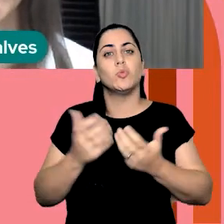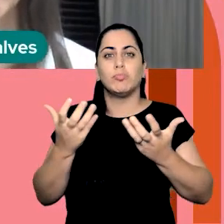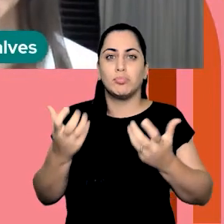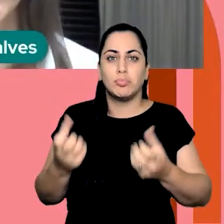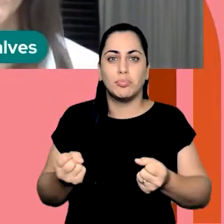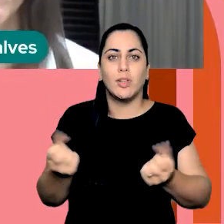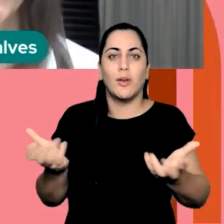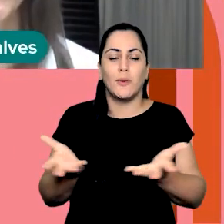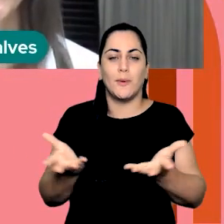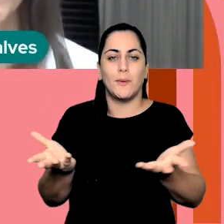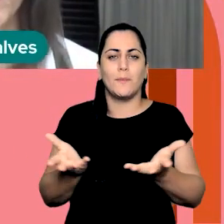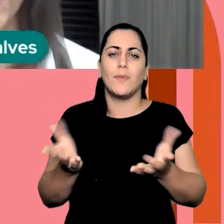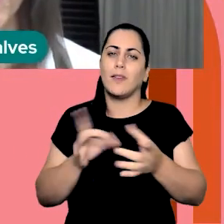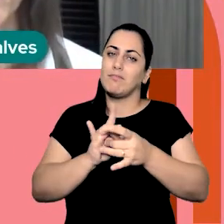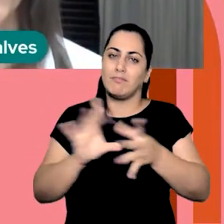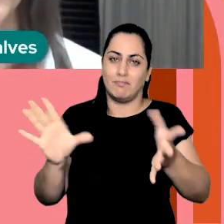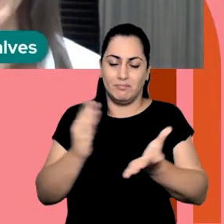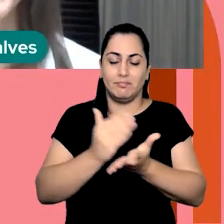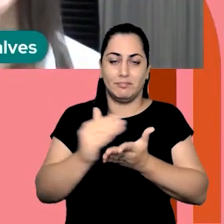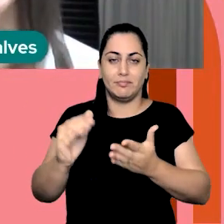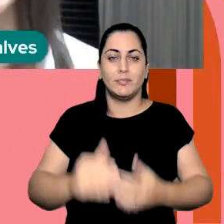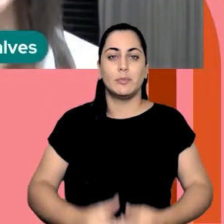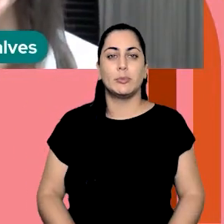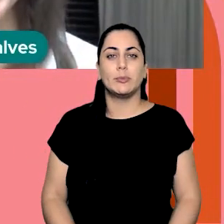hoje com a gente, e fique à vontade.